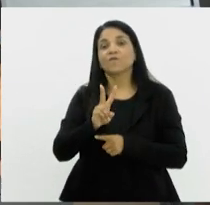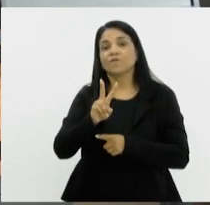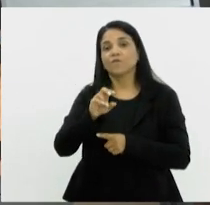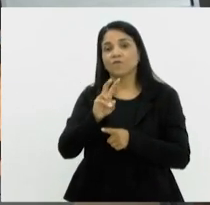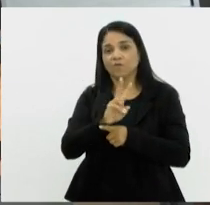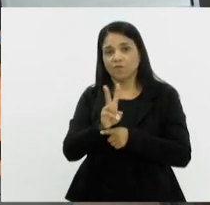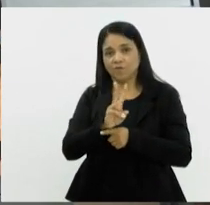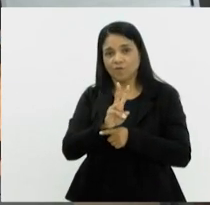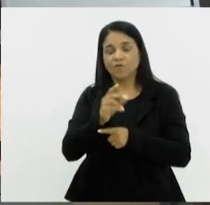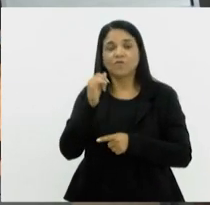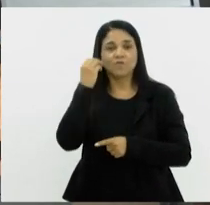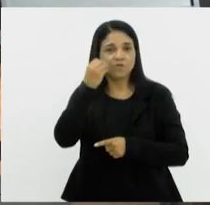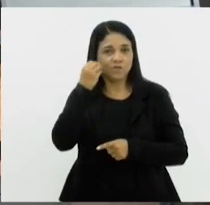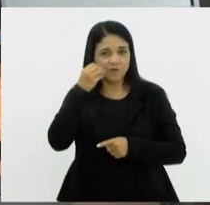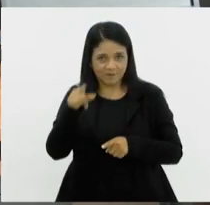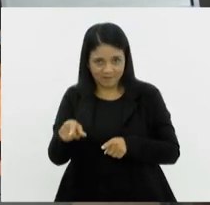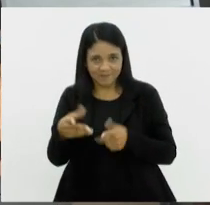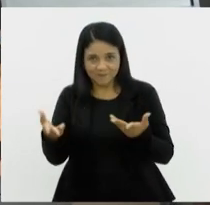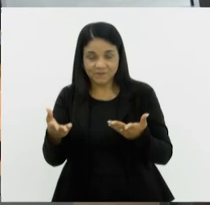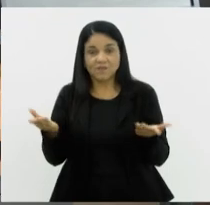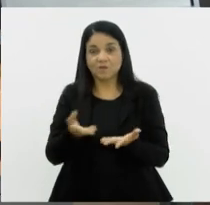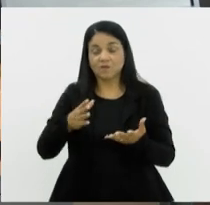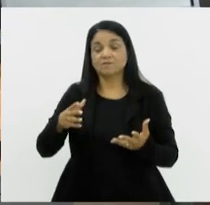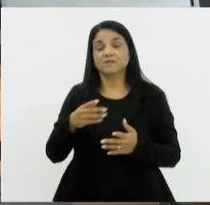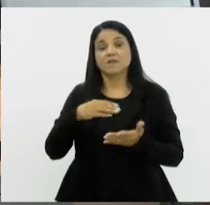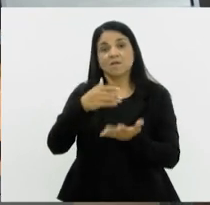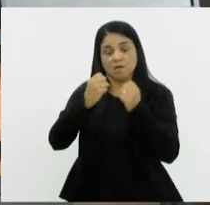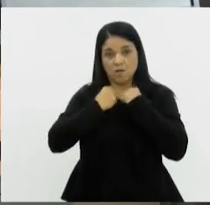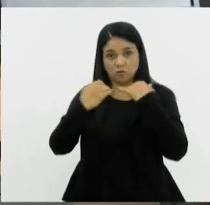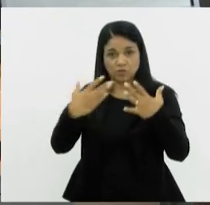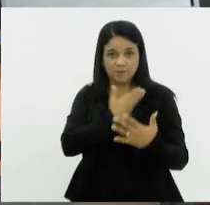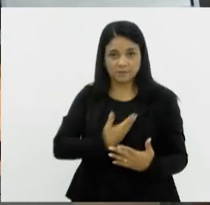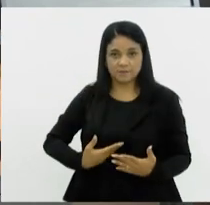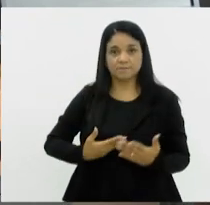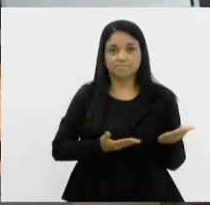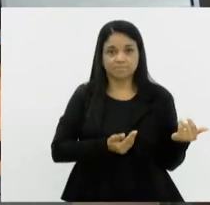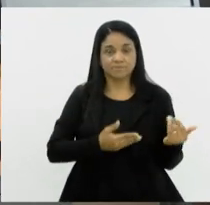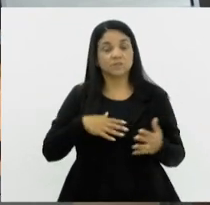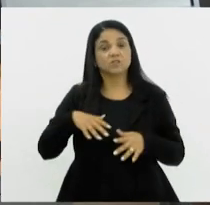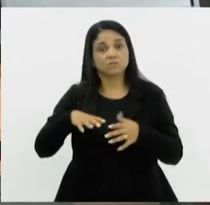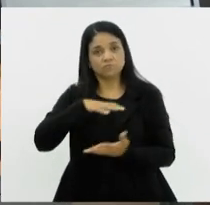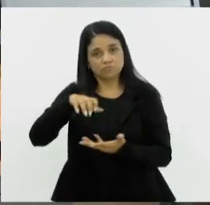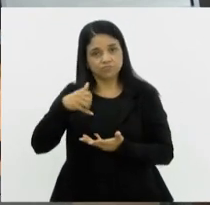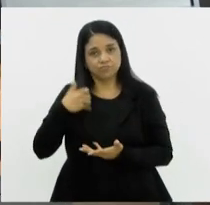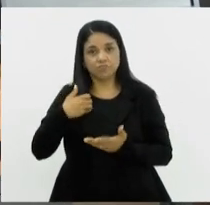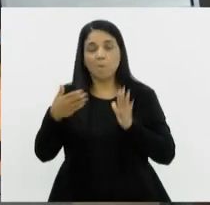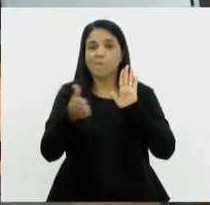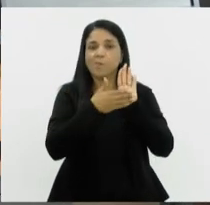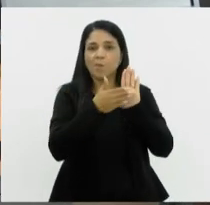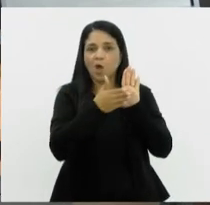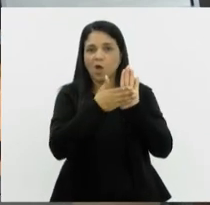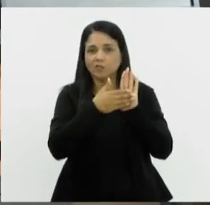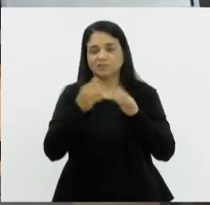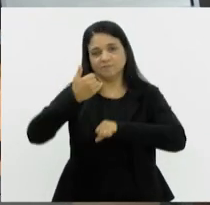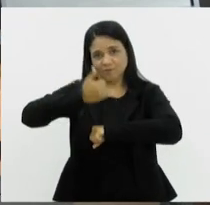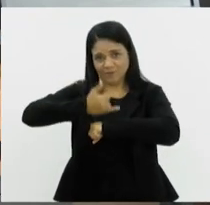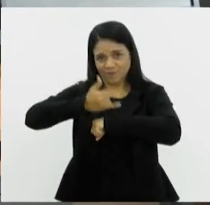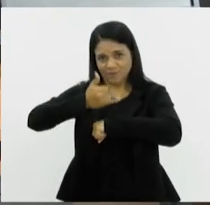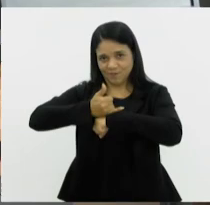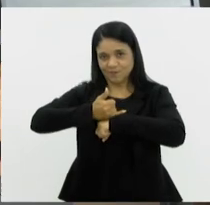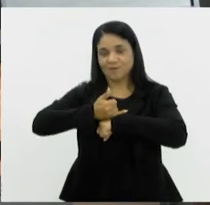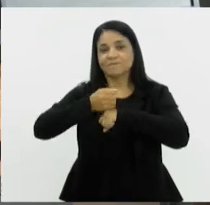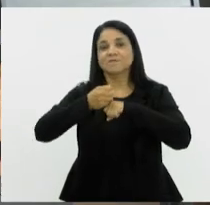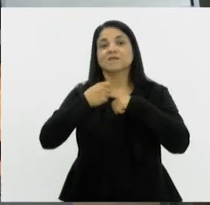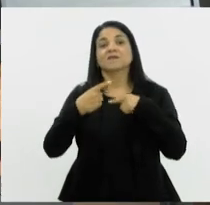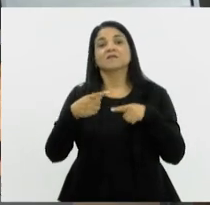Criança, Adolescente e Idoso vai realizar audiência em Volta Redonda para discutir propostas para a prevenção de doenças e a promoção